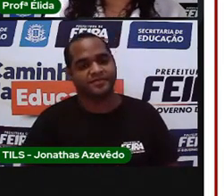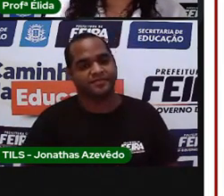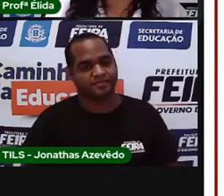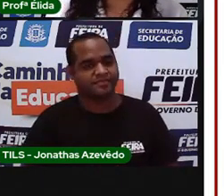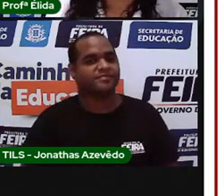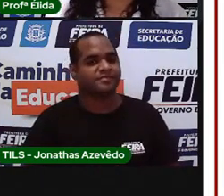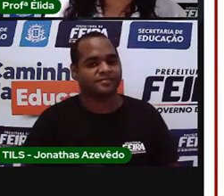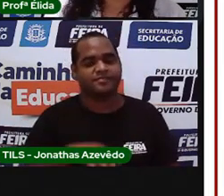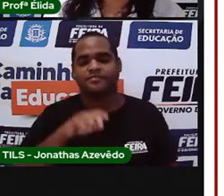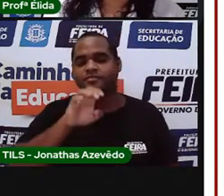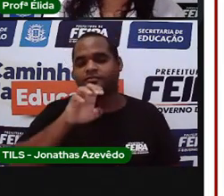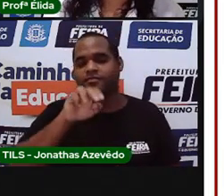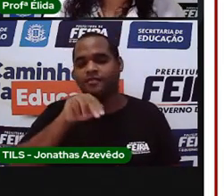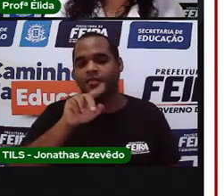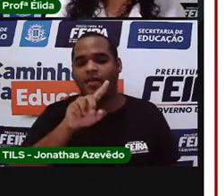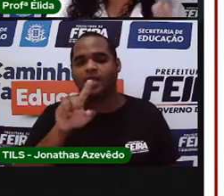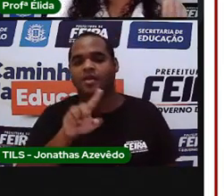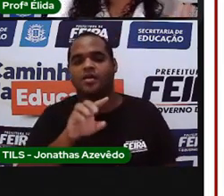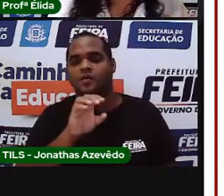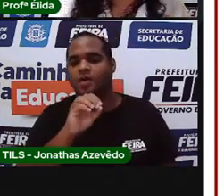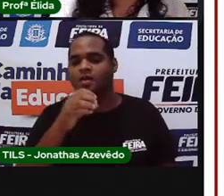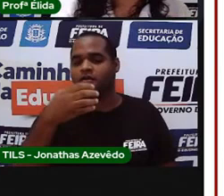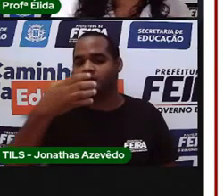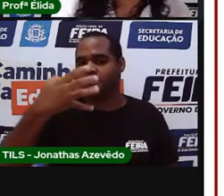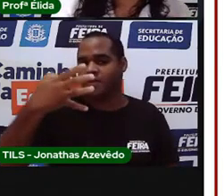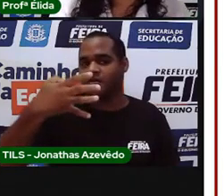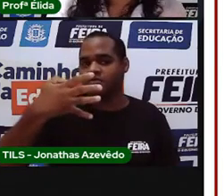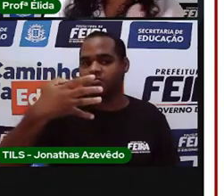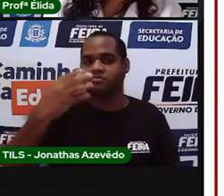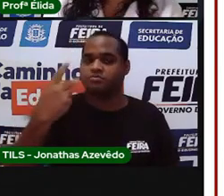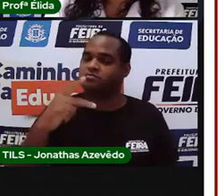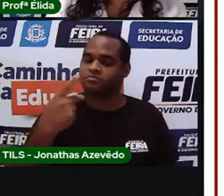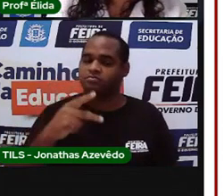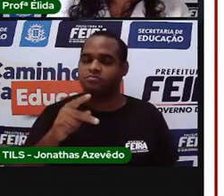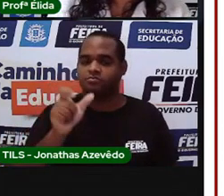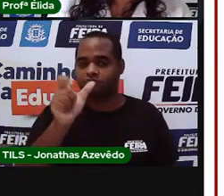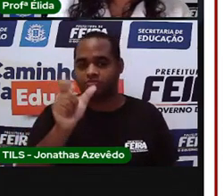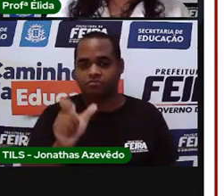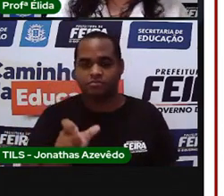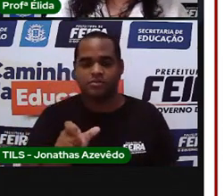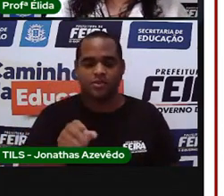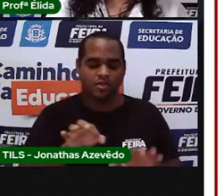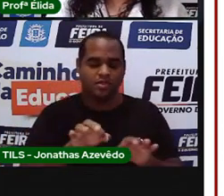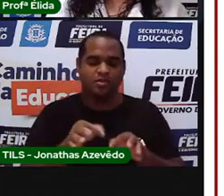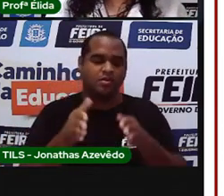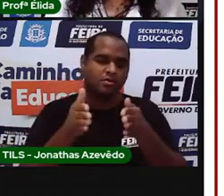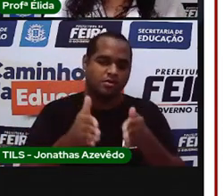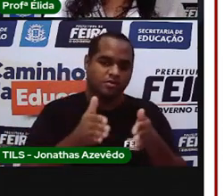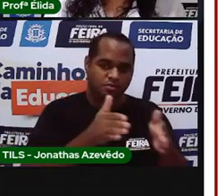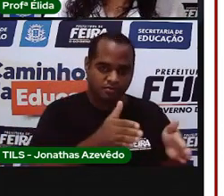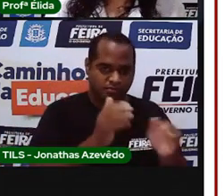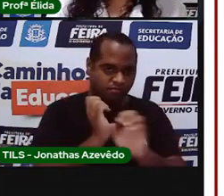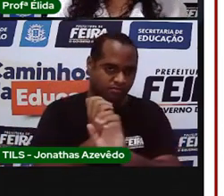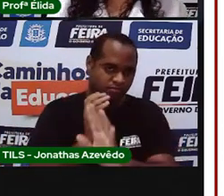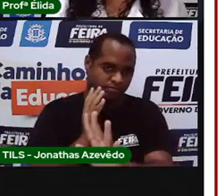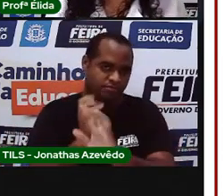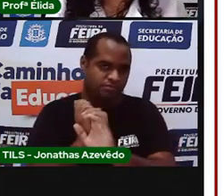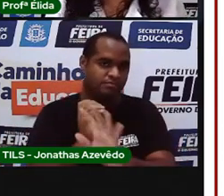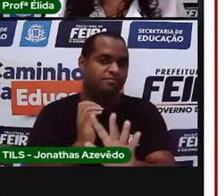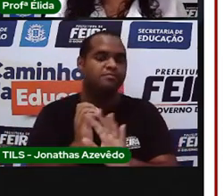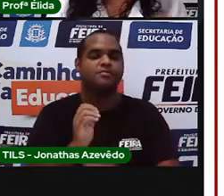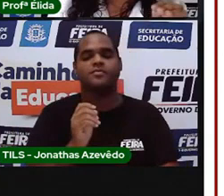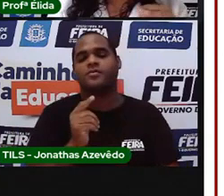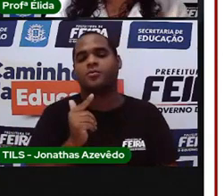Enzo é o quarto na posição, na ordem da fila. E